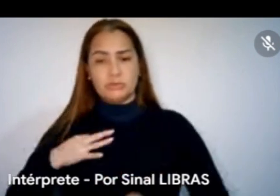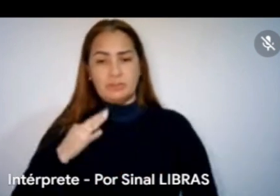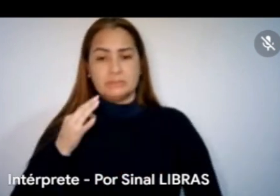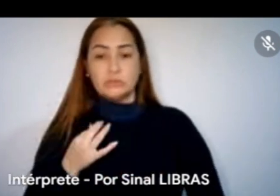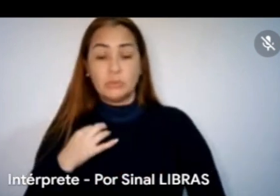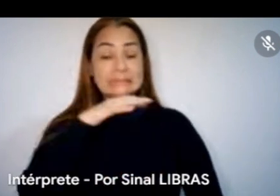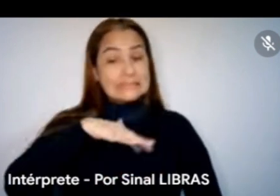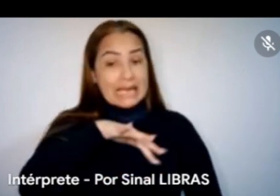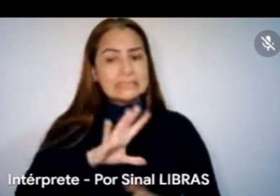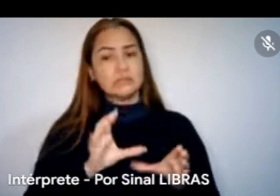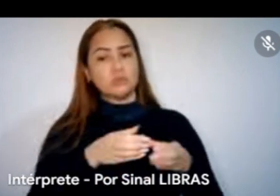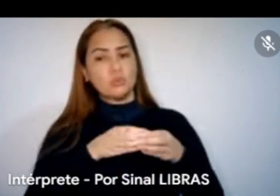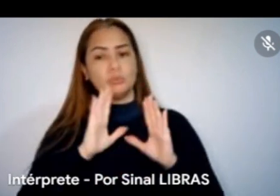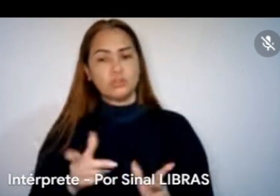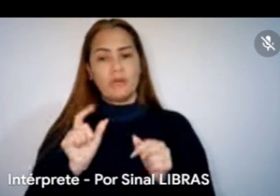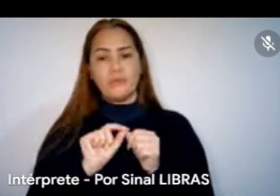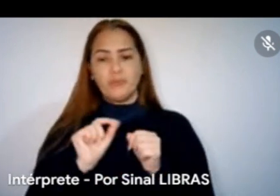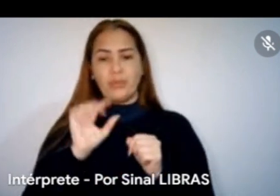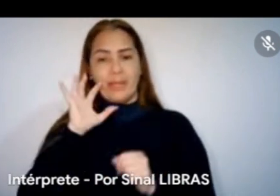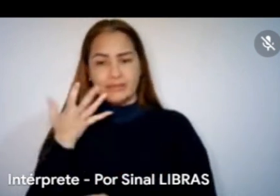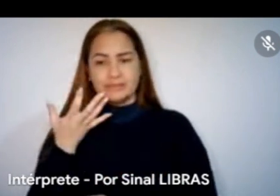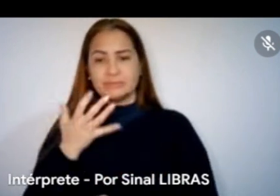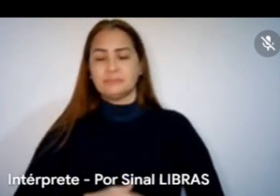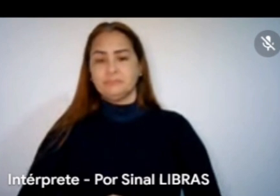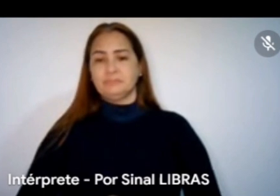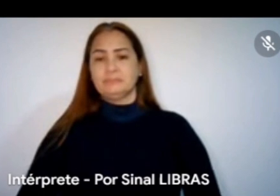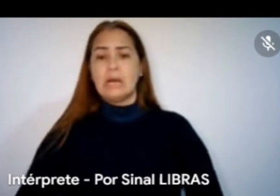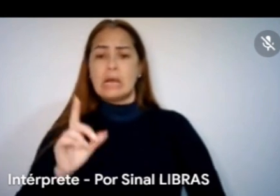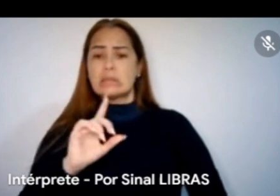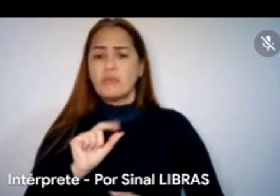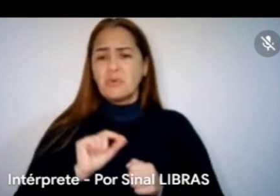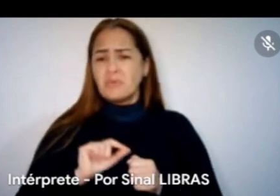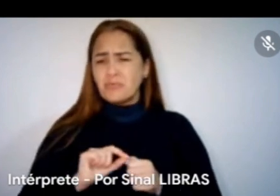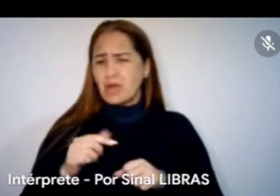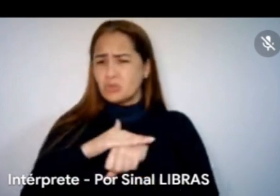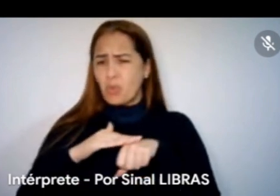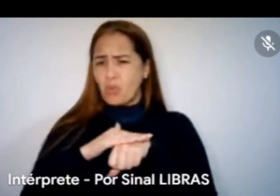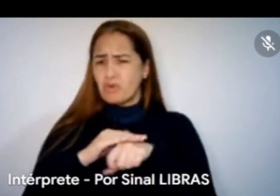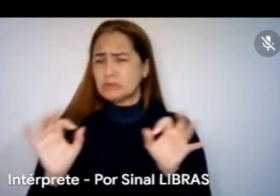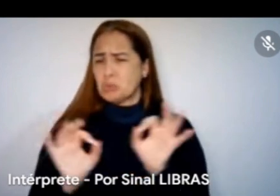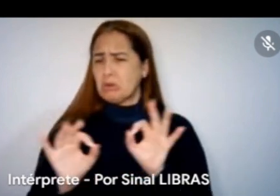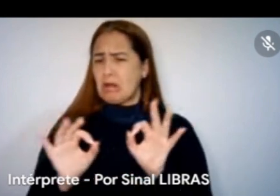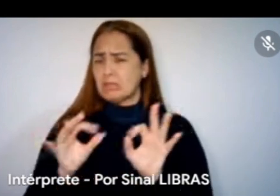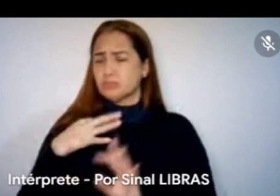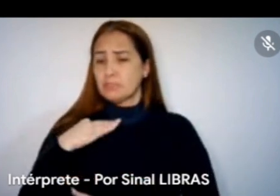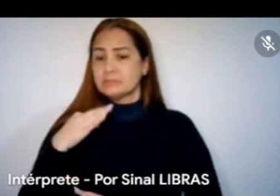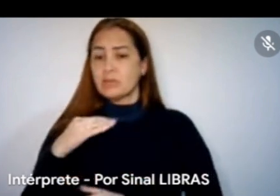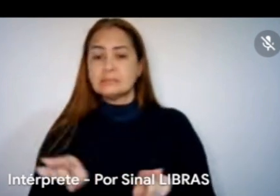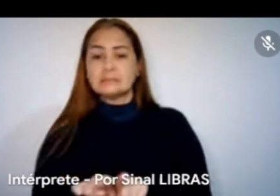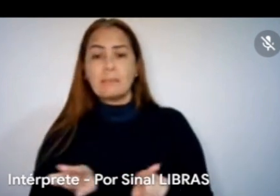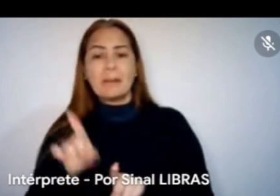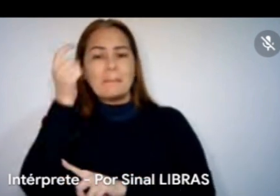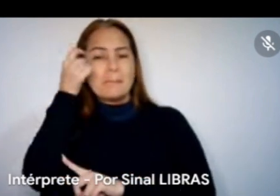foram realizadas, tá? Não foi feita diálogos com representações de segmentos, de